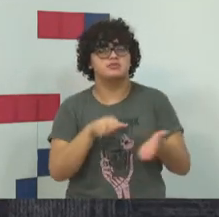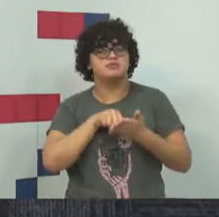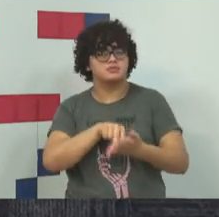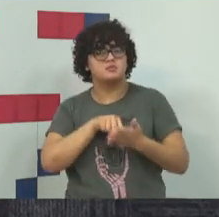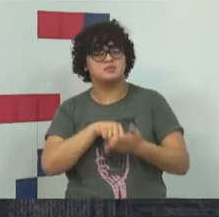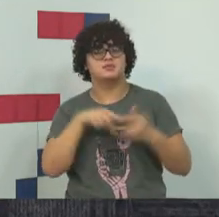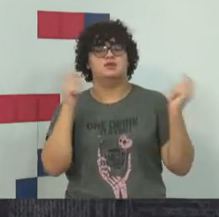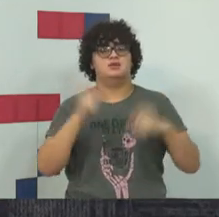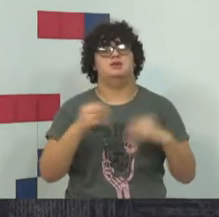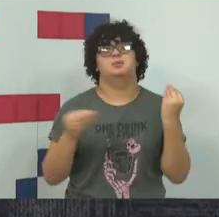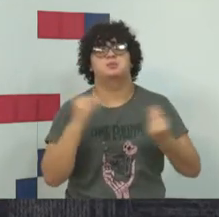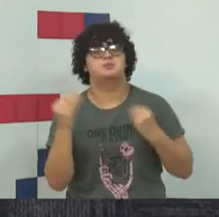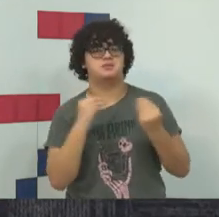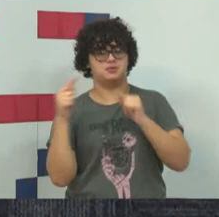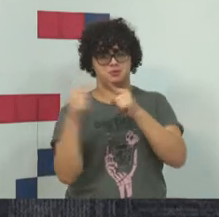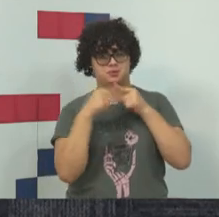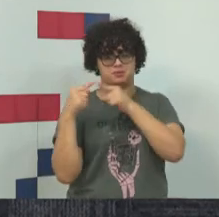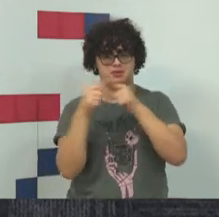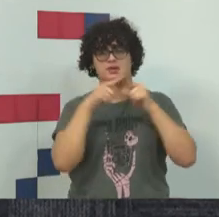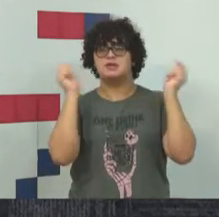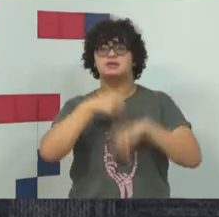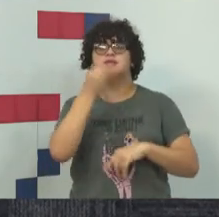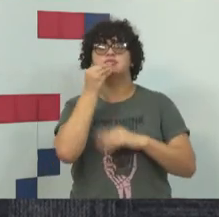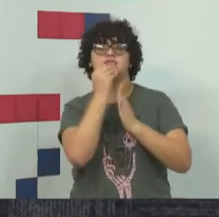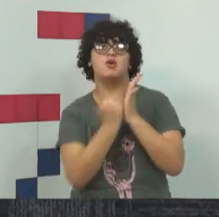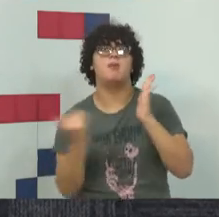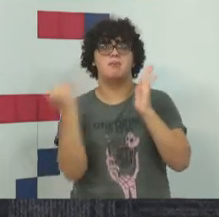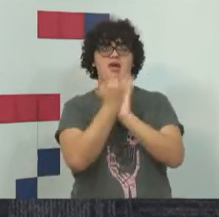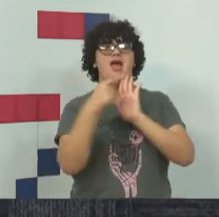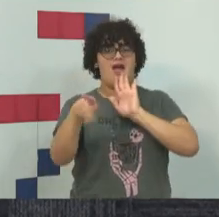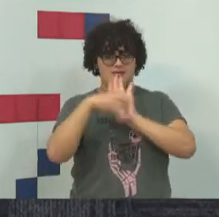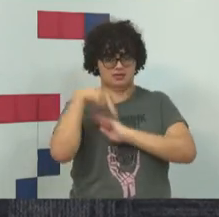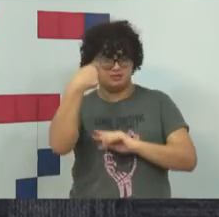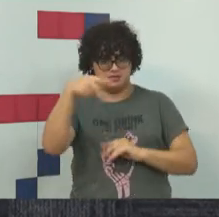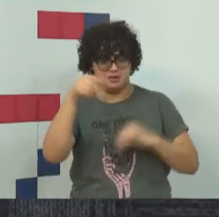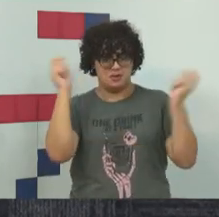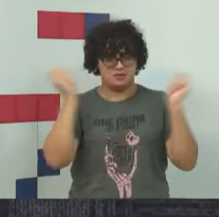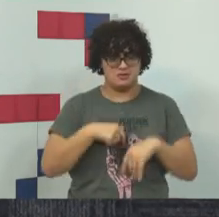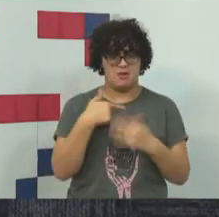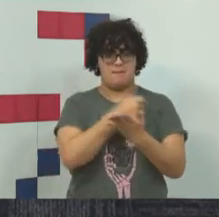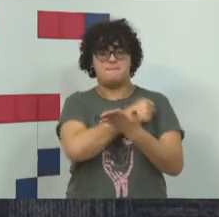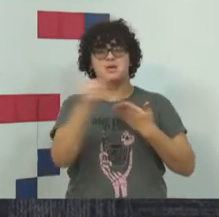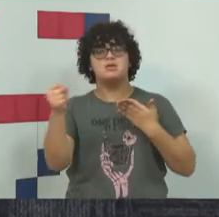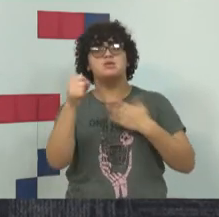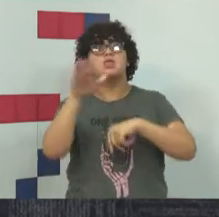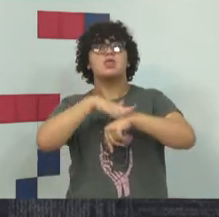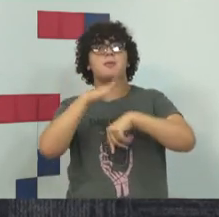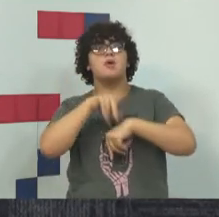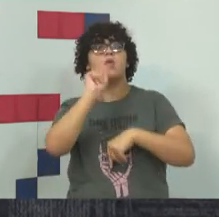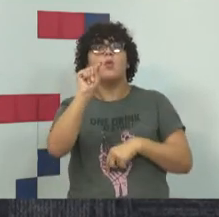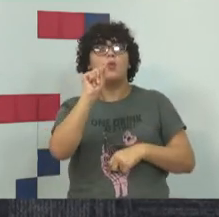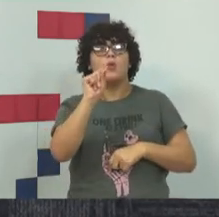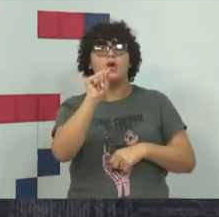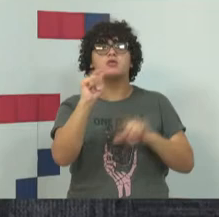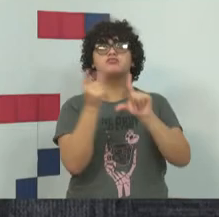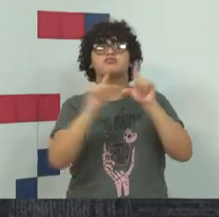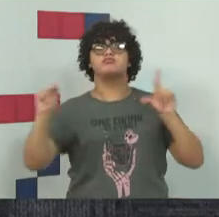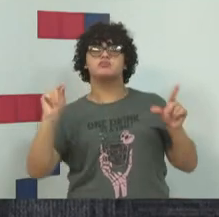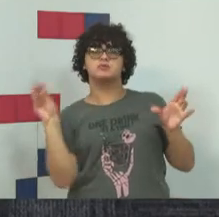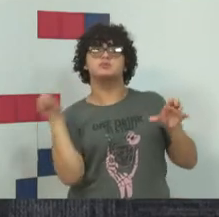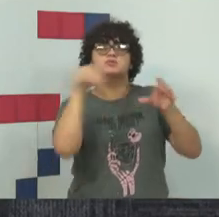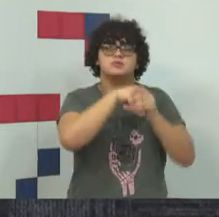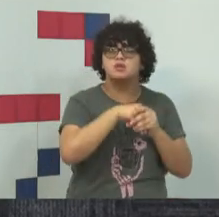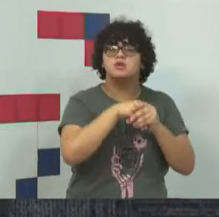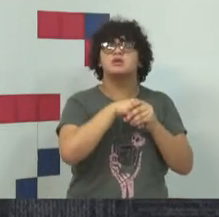devidamente adequada, aumentar a pena até o seu teto. Mas já passou o tempo do legislador incluir